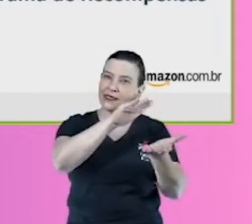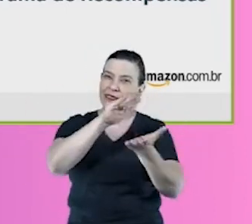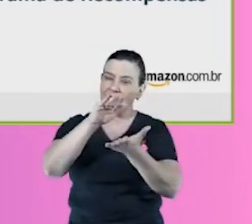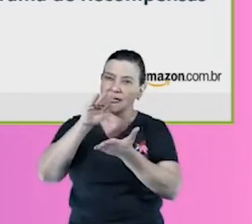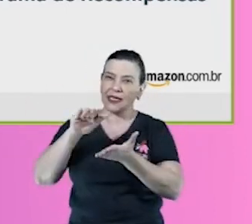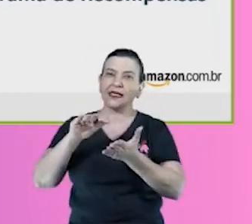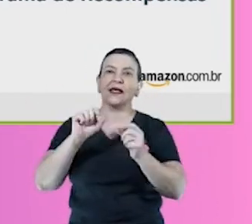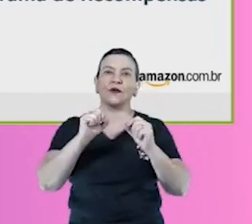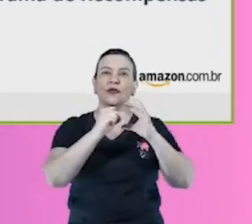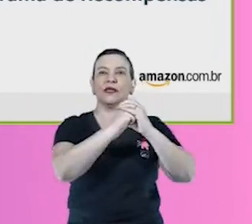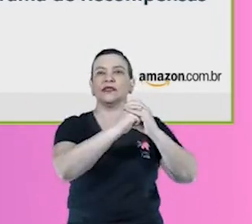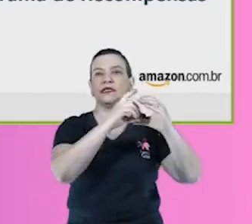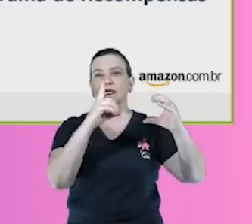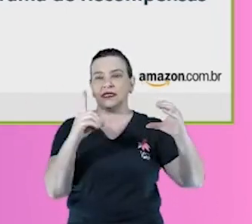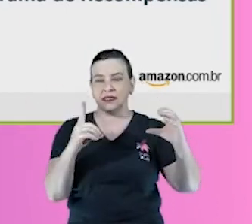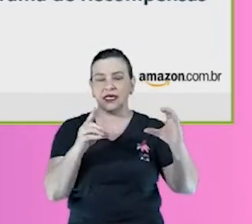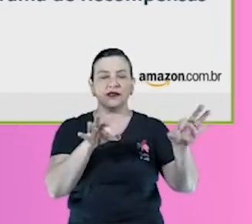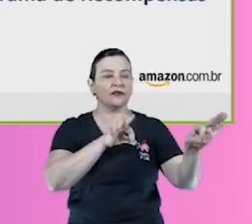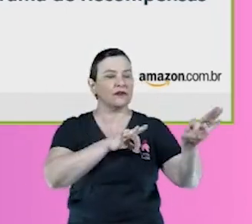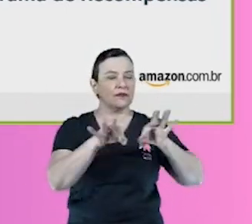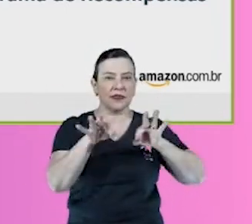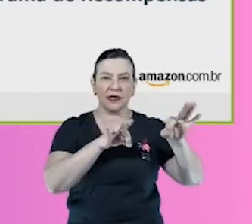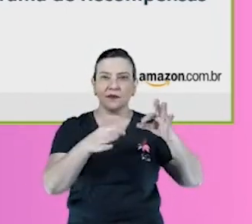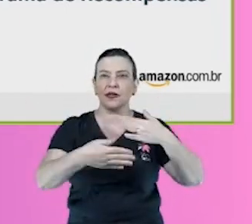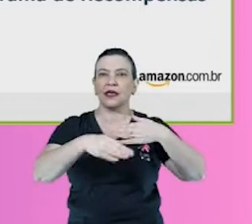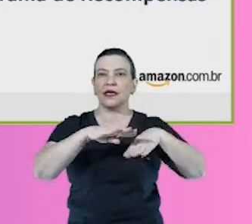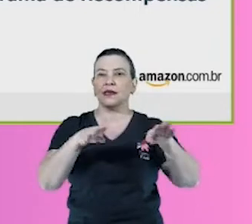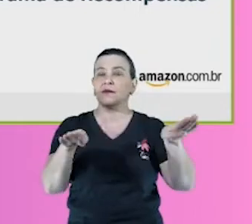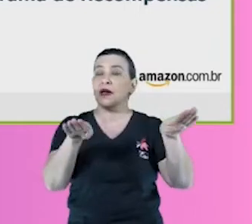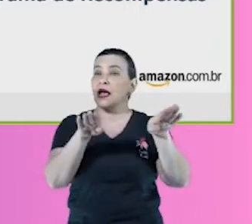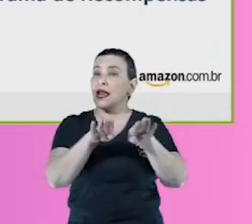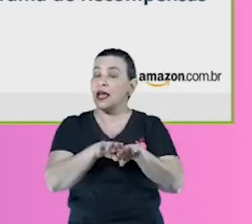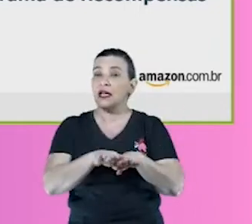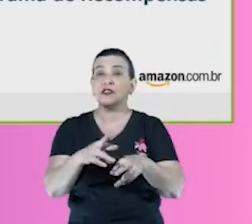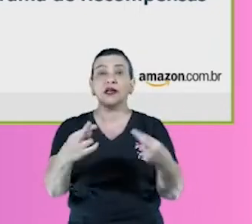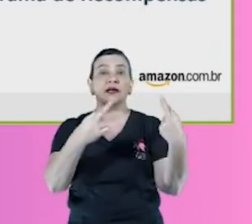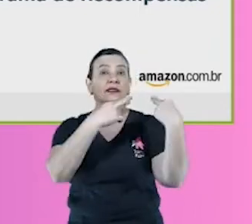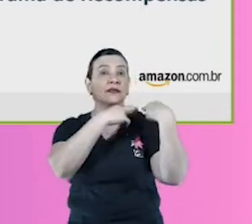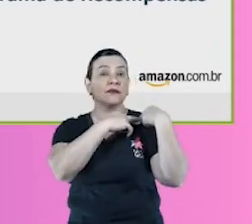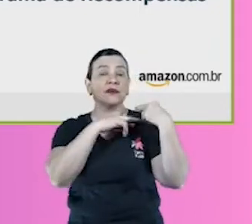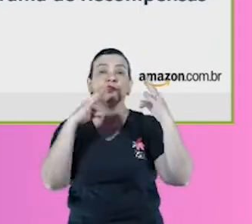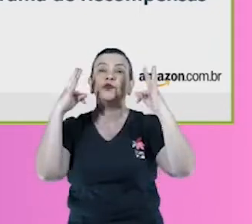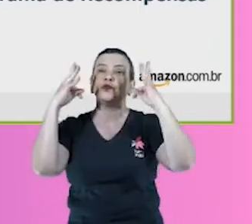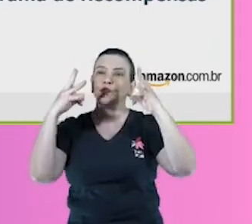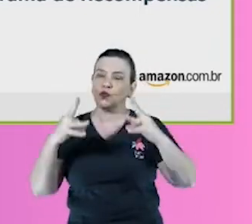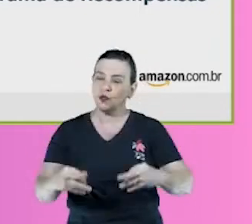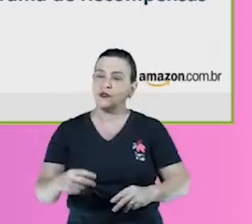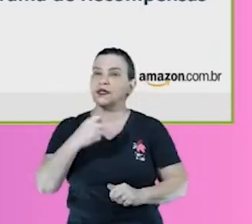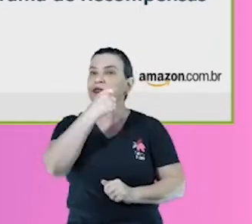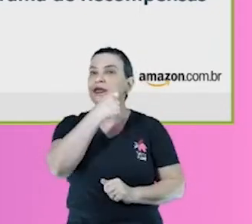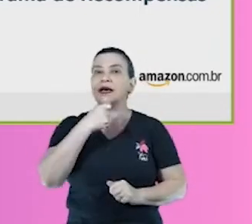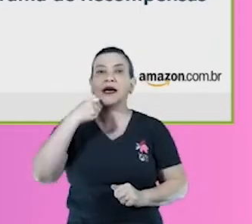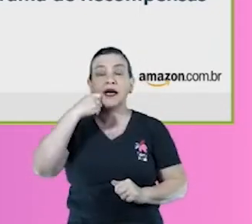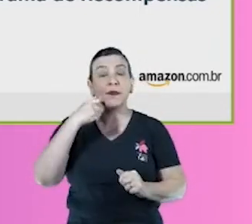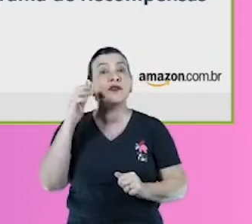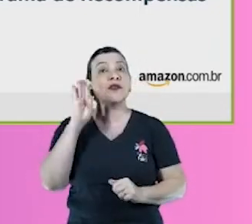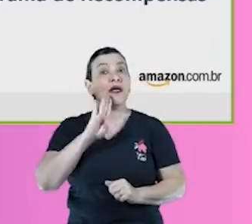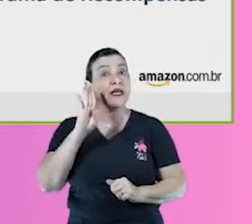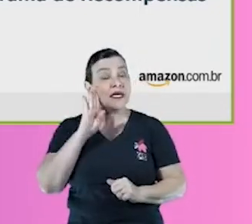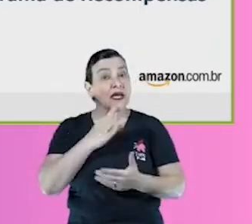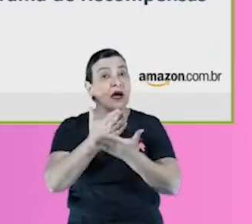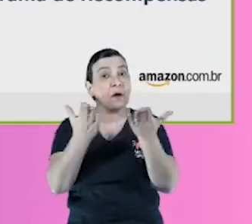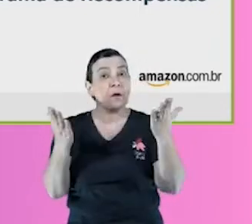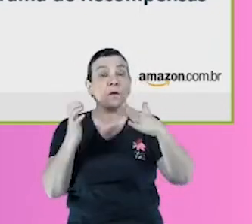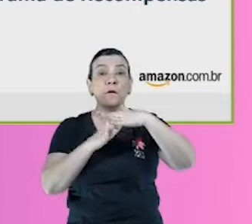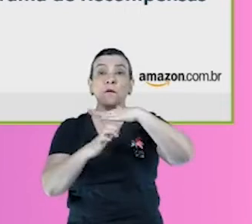nós vamos fazer a embalagem, então a partir daquele momento, a responsabilidade fica da Amazon. Isso é muito legal pra empresas que